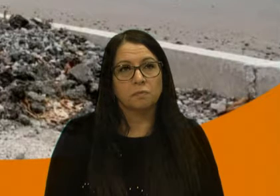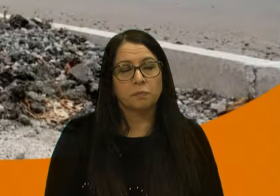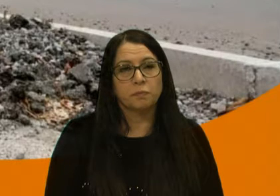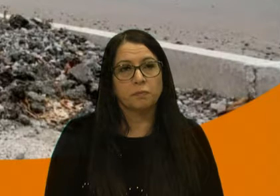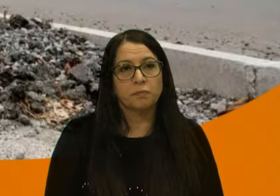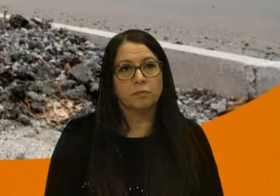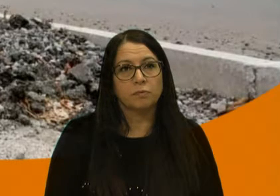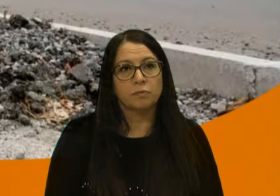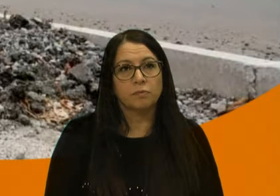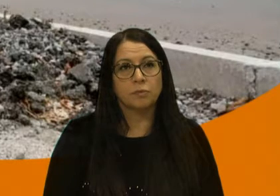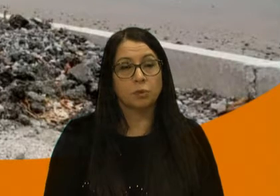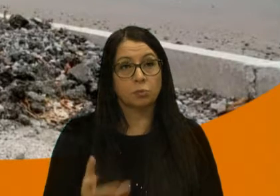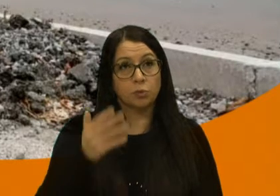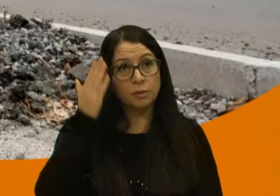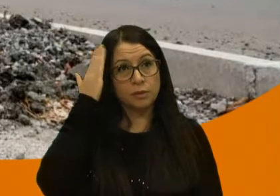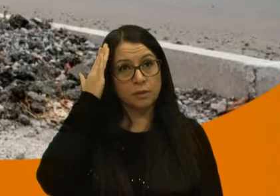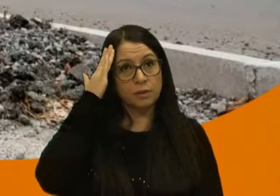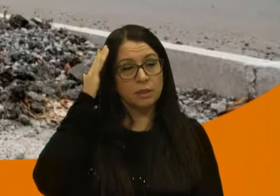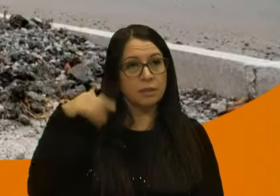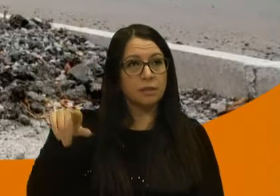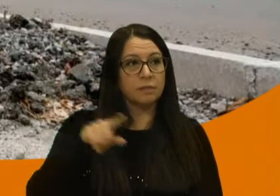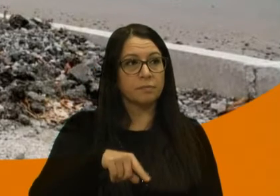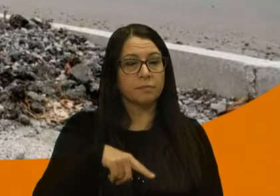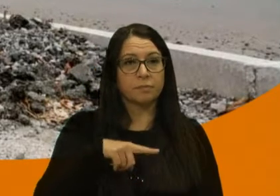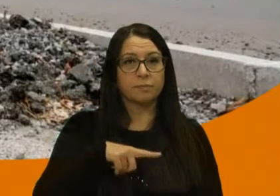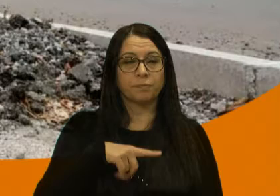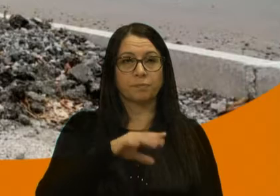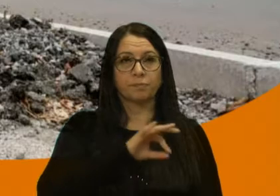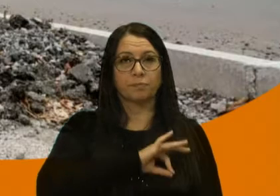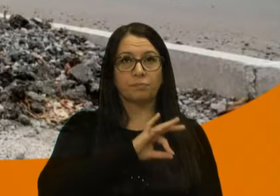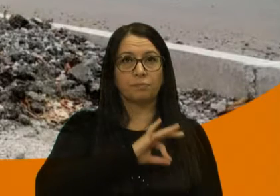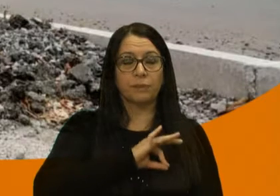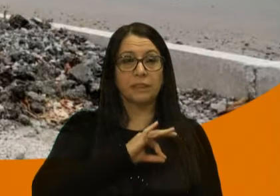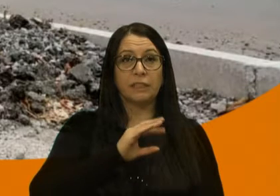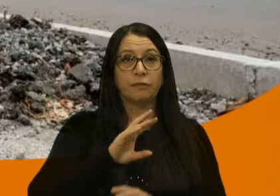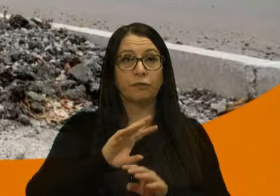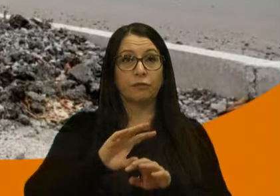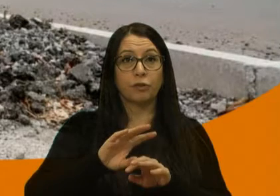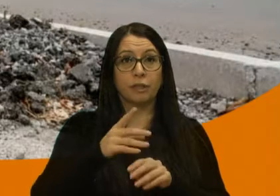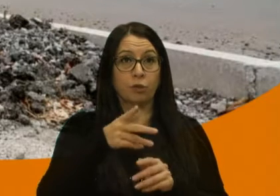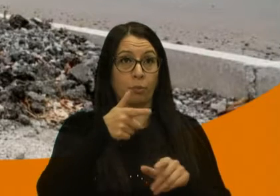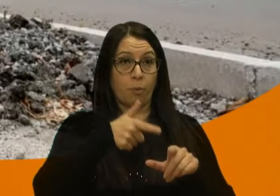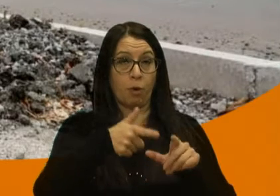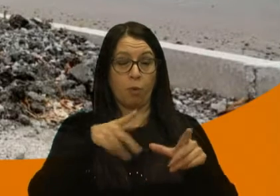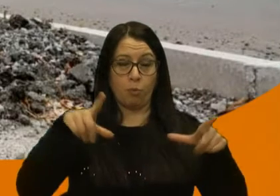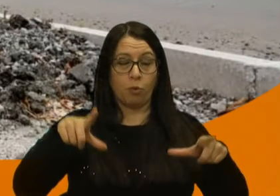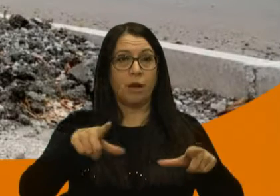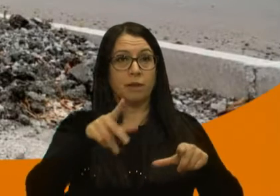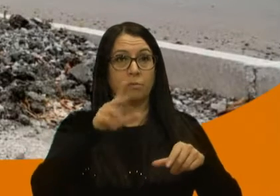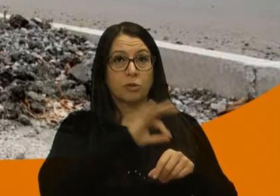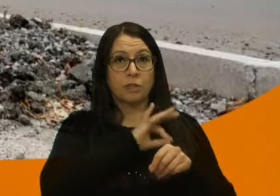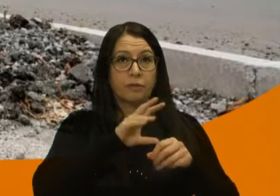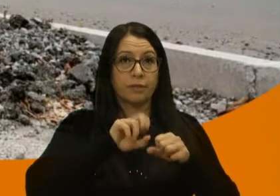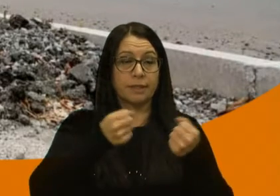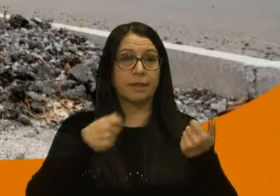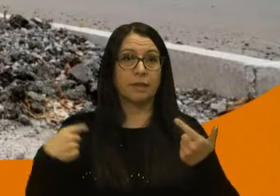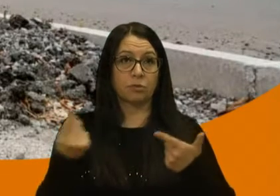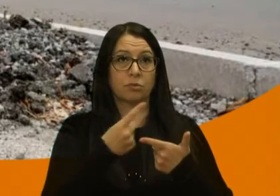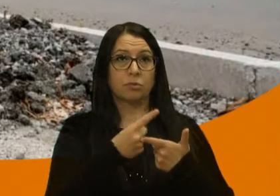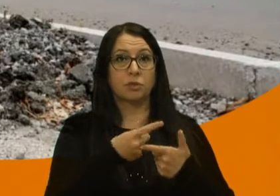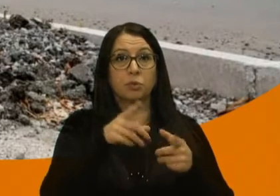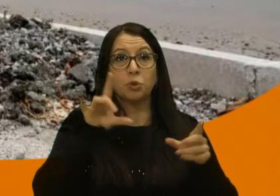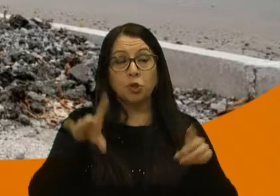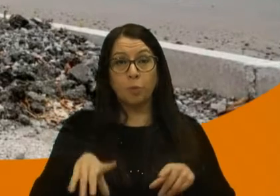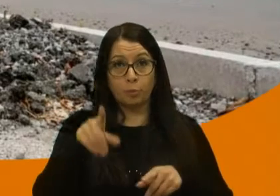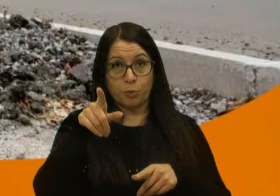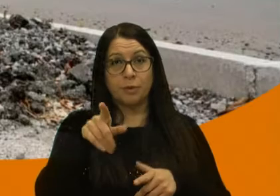Como todos sabem, havia o posto da polícia que foi desmontado, e hoje aquele resto do que havia do posto